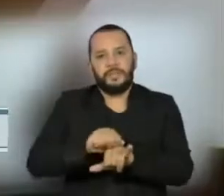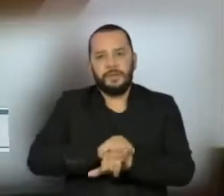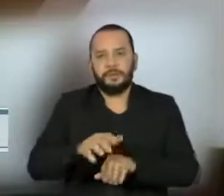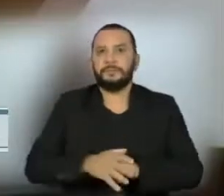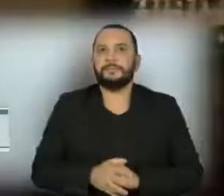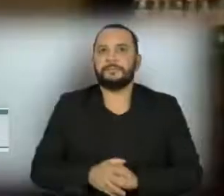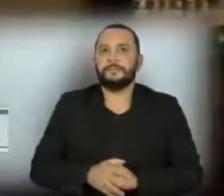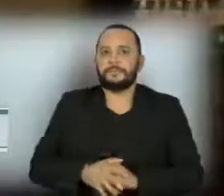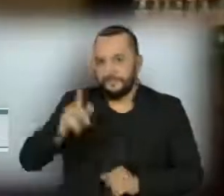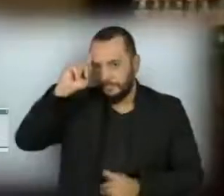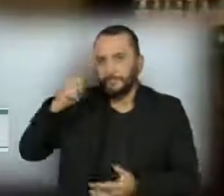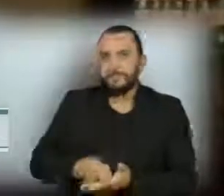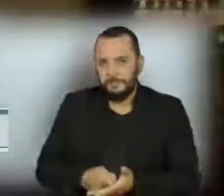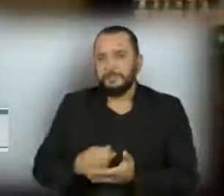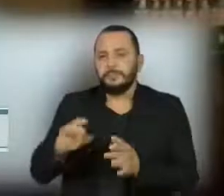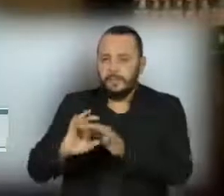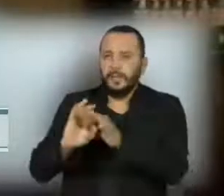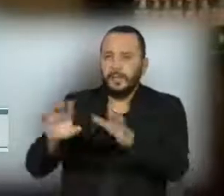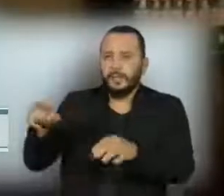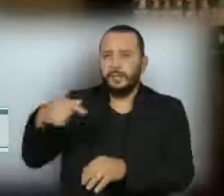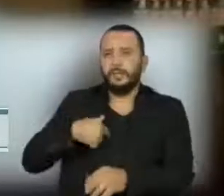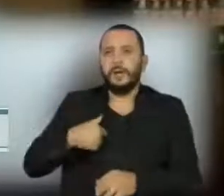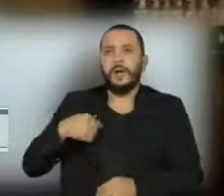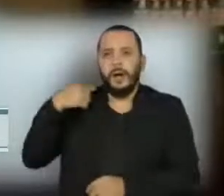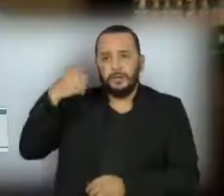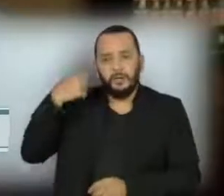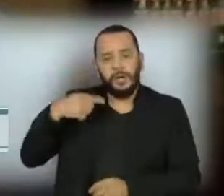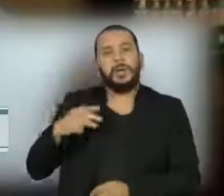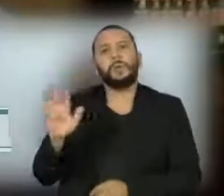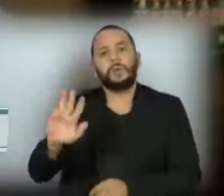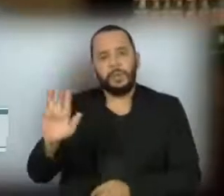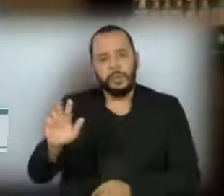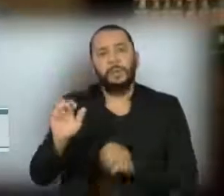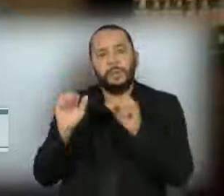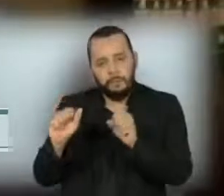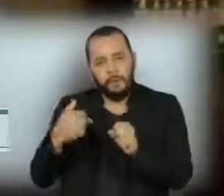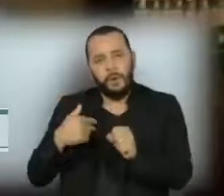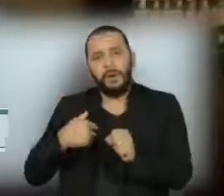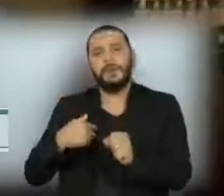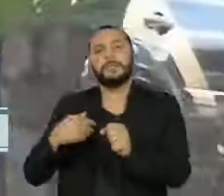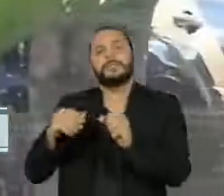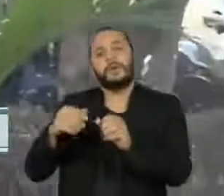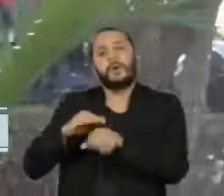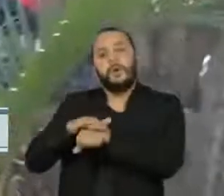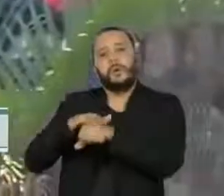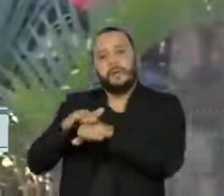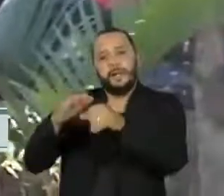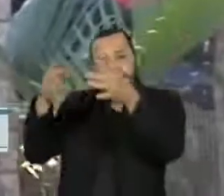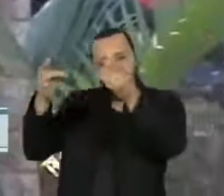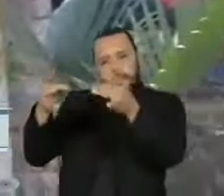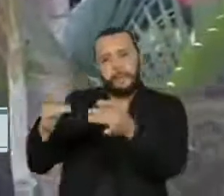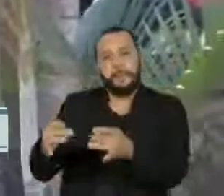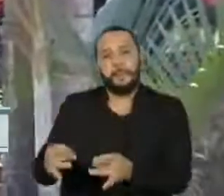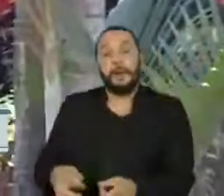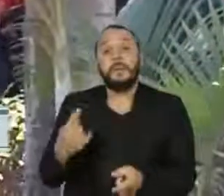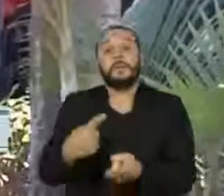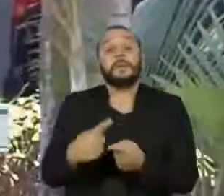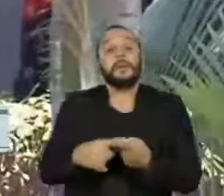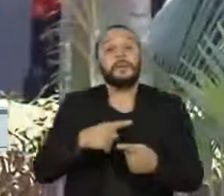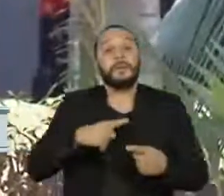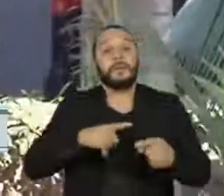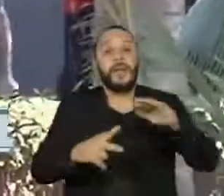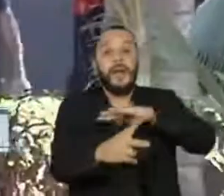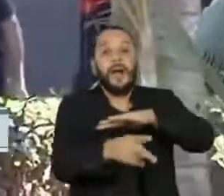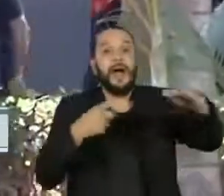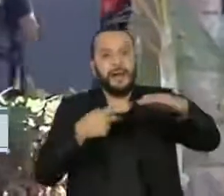que a defesa de Lula utilize o registro das conversas em contestações judiciais. As mensagens foram obtidas depois da prisão de hackers